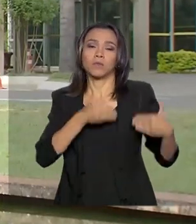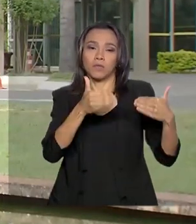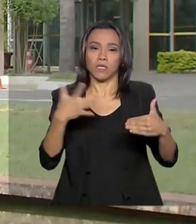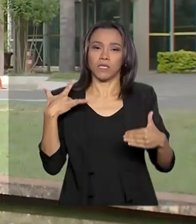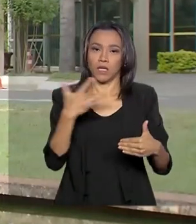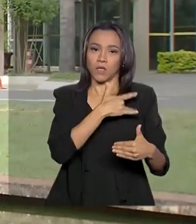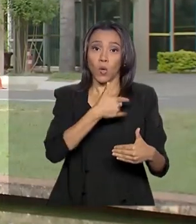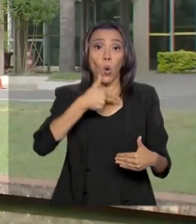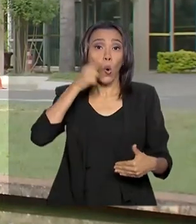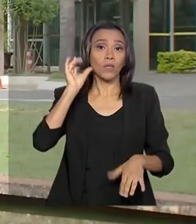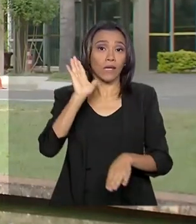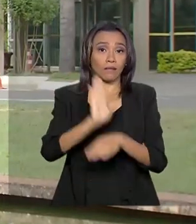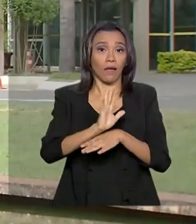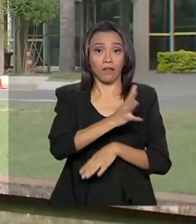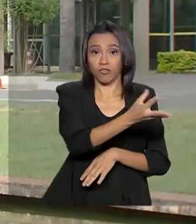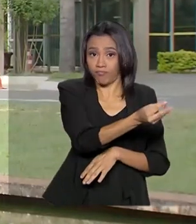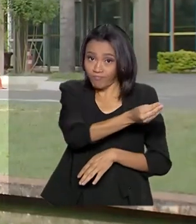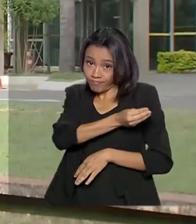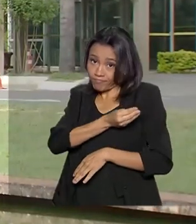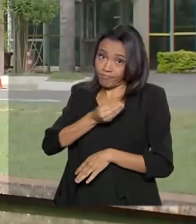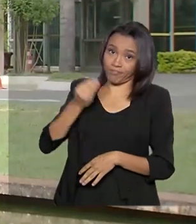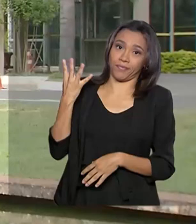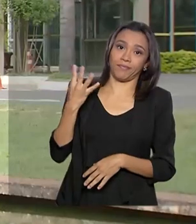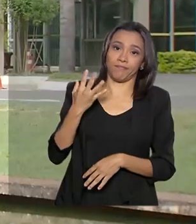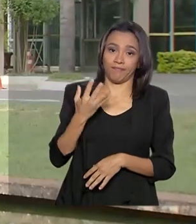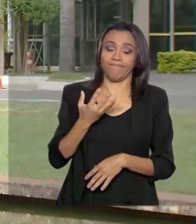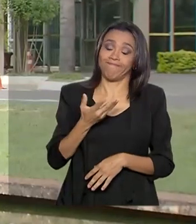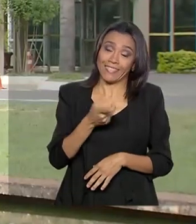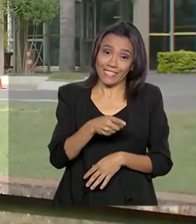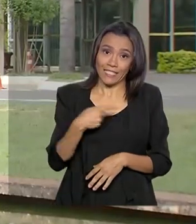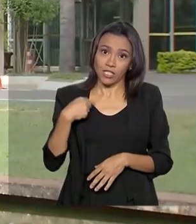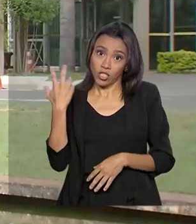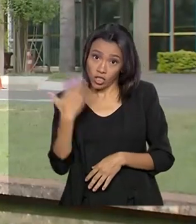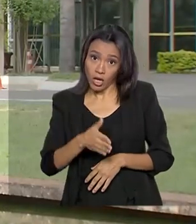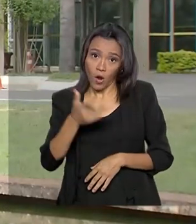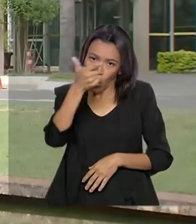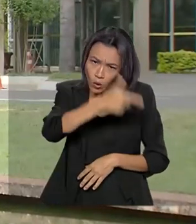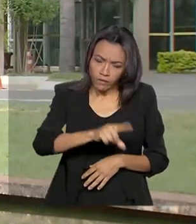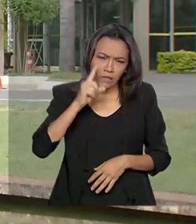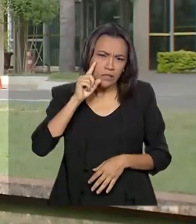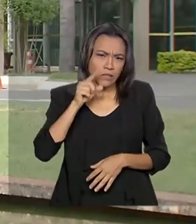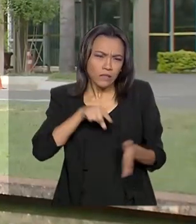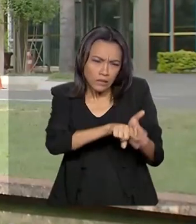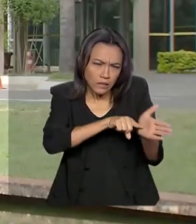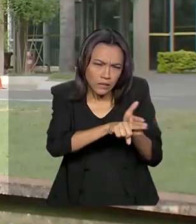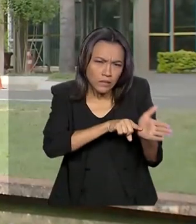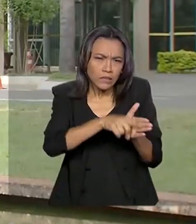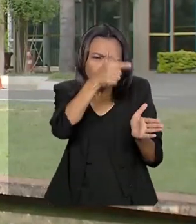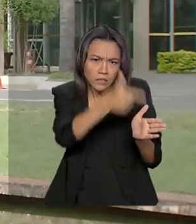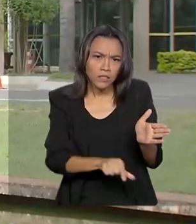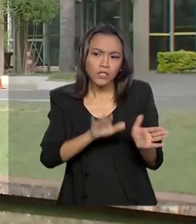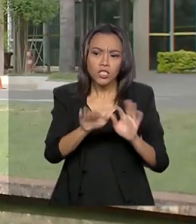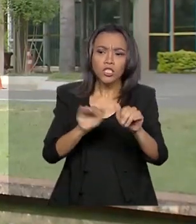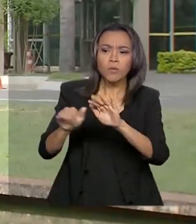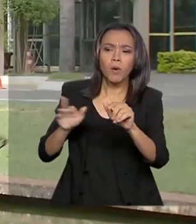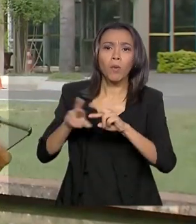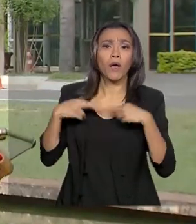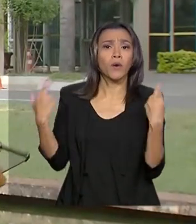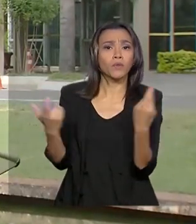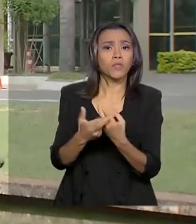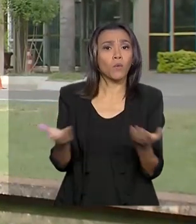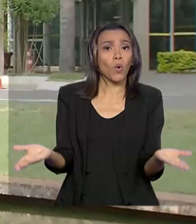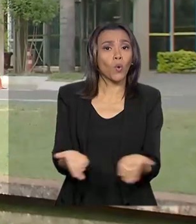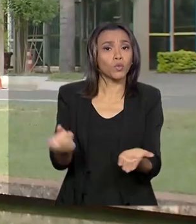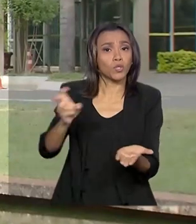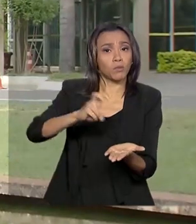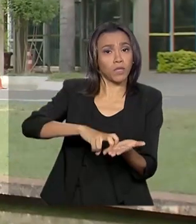notícia ontem à tarde e imediatamente providenciou a contraprova. E também convocou uma reunião para agora de manhã